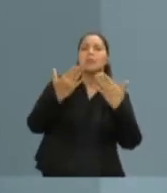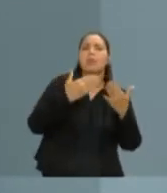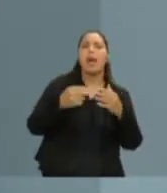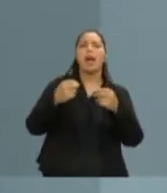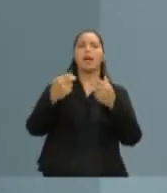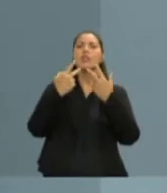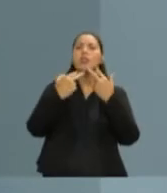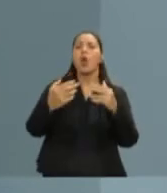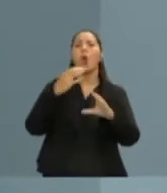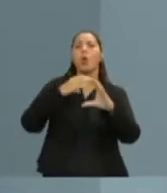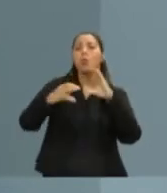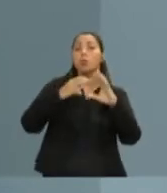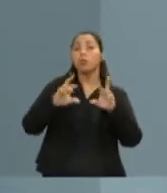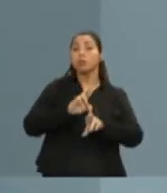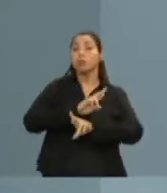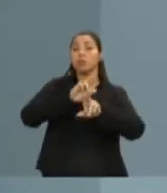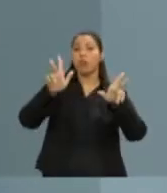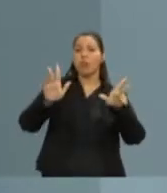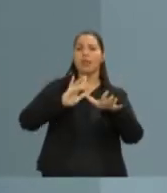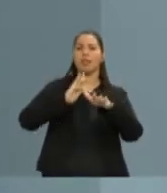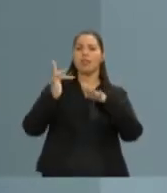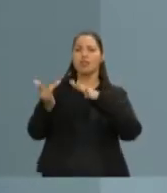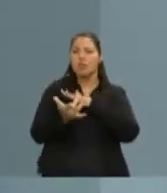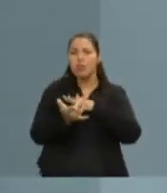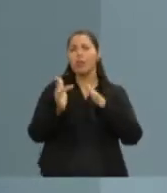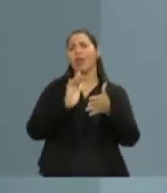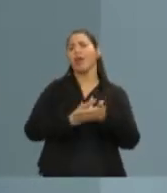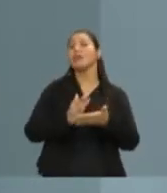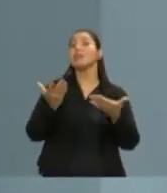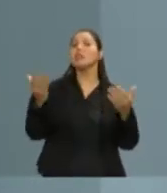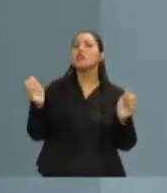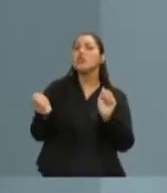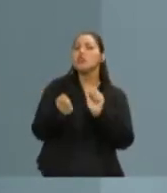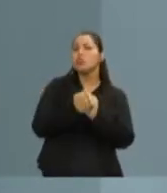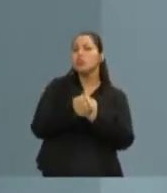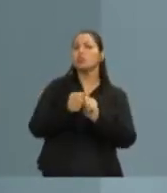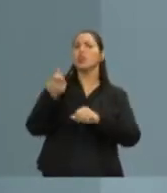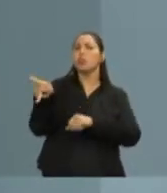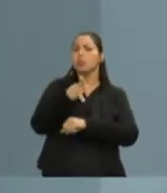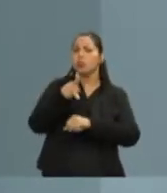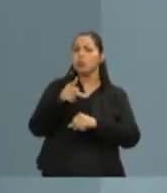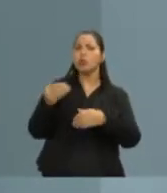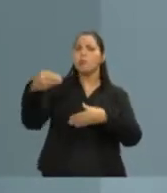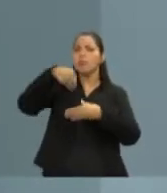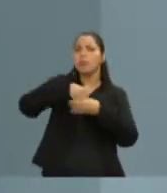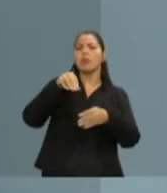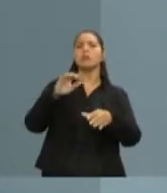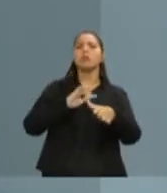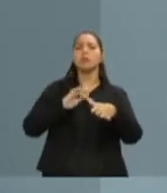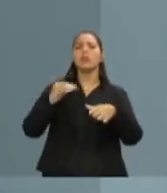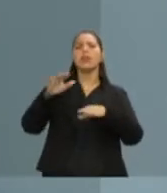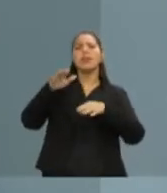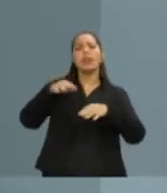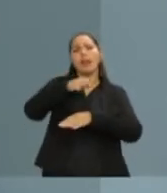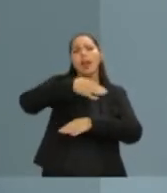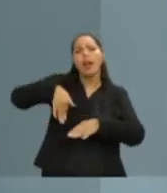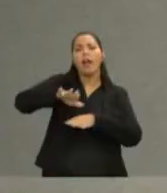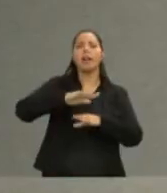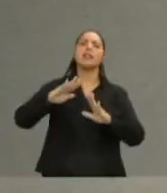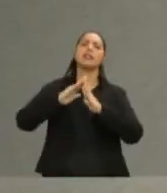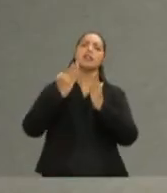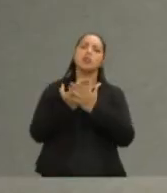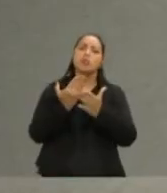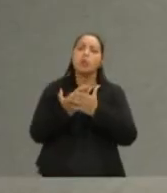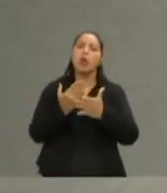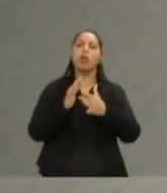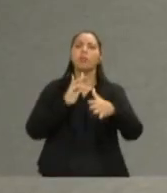comunica de maneira diferente. Então, nós temos que, junto com os professores, trazer essa linguagem para a sala de aula e atrair a juventude para estudar cada vez mais.